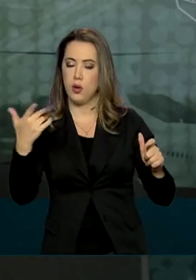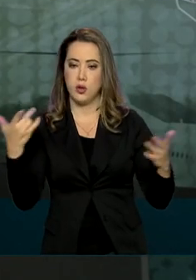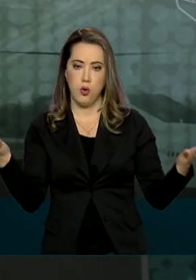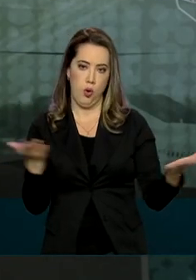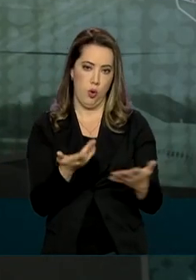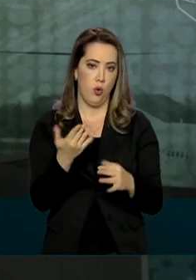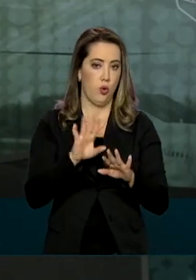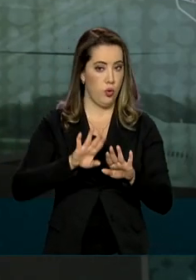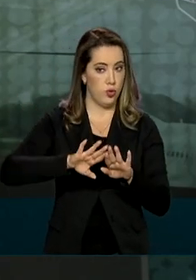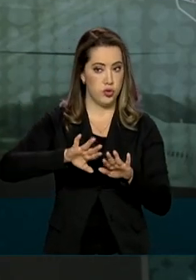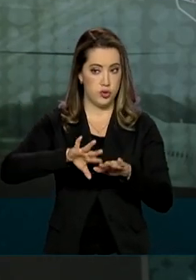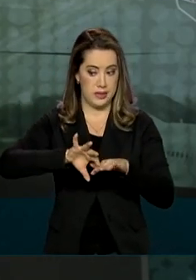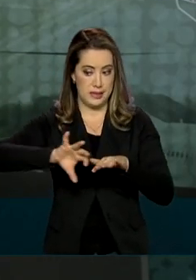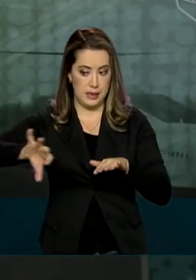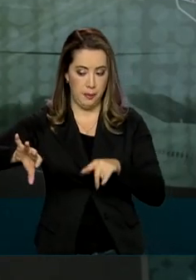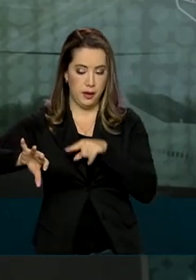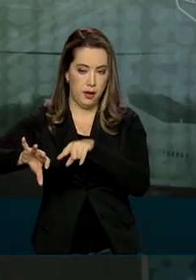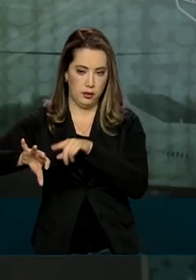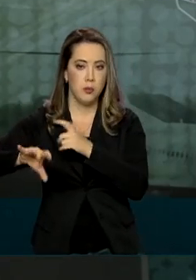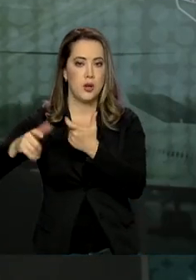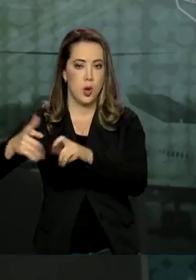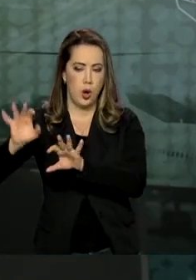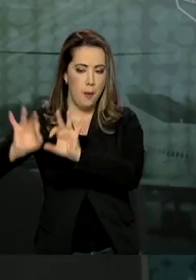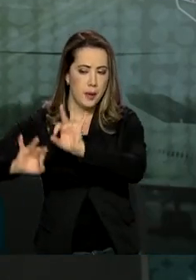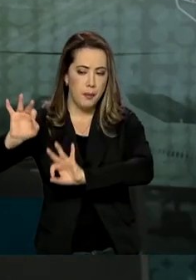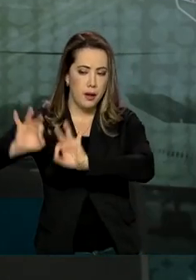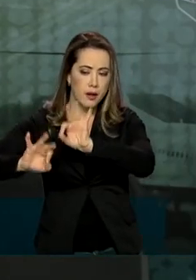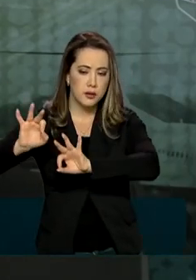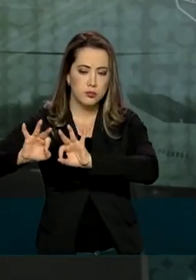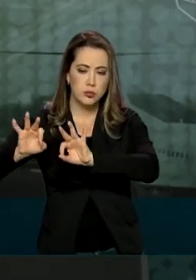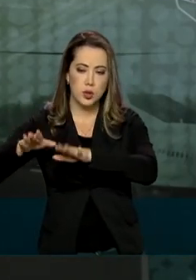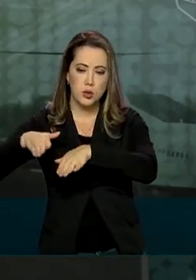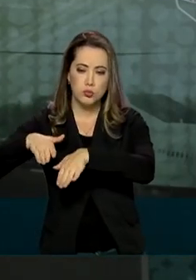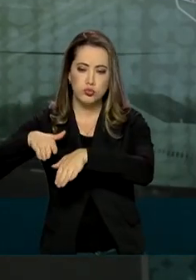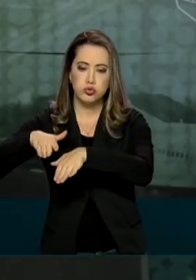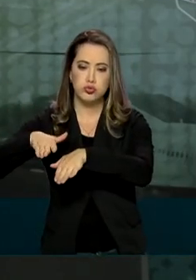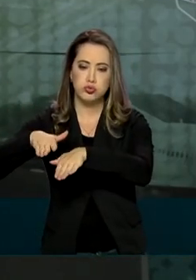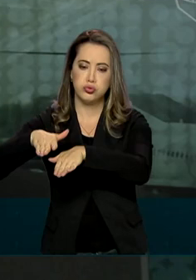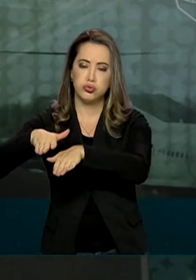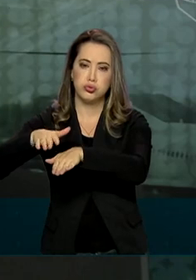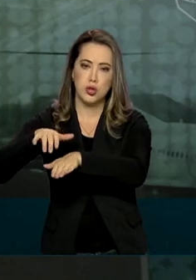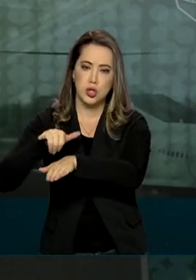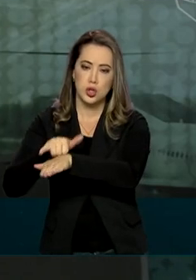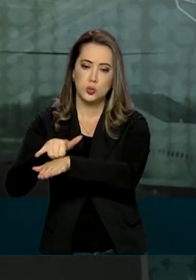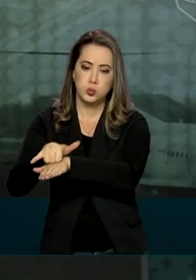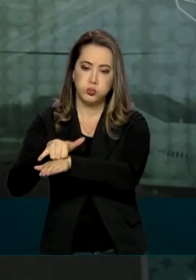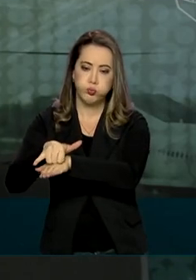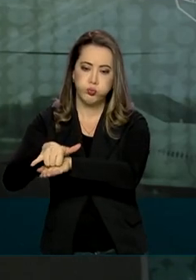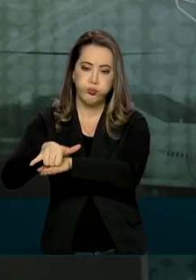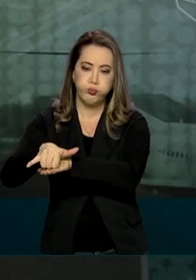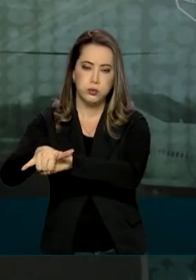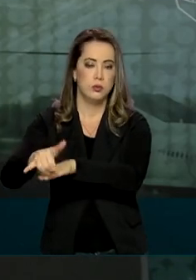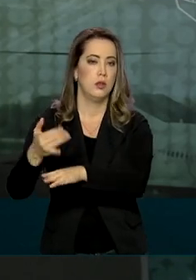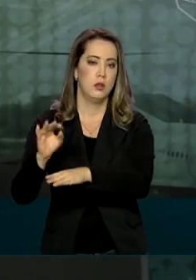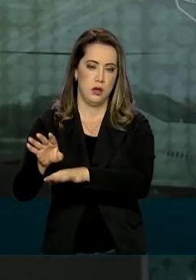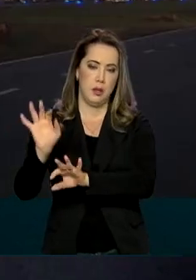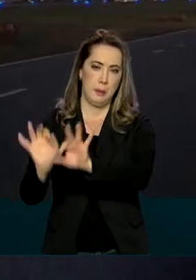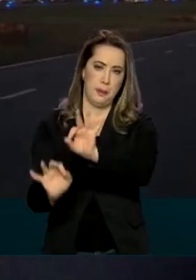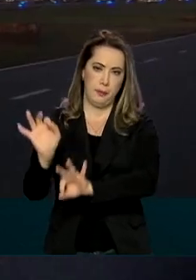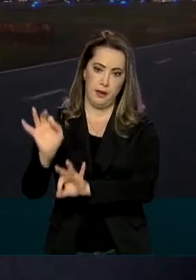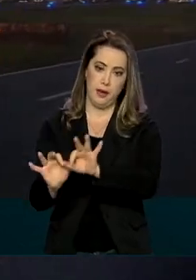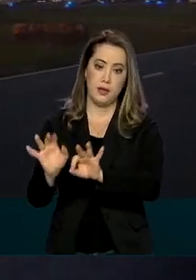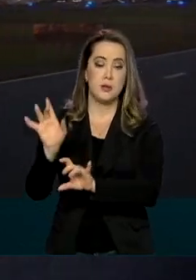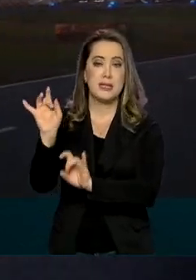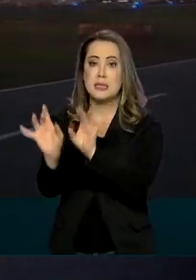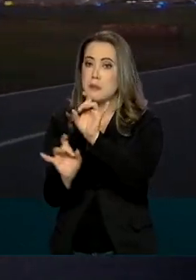ocupam a parte da pista. Nesse local serão construídas essas caixas com esse material, que é um composto, de maneira